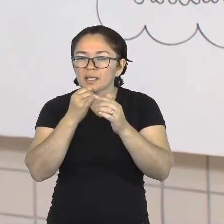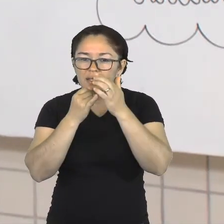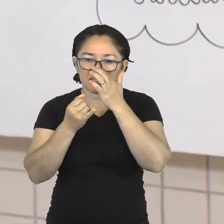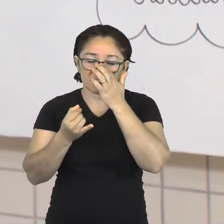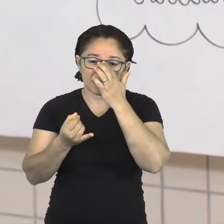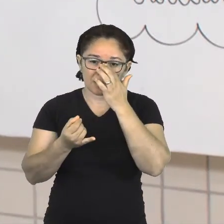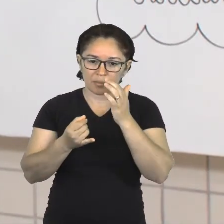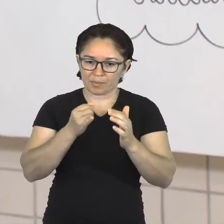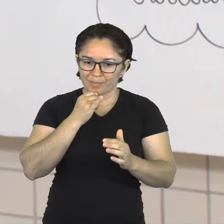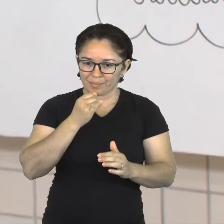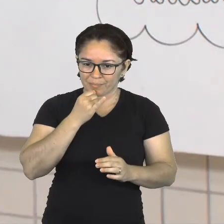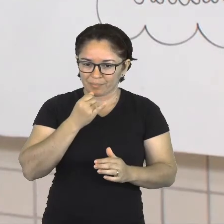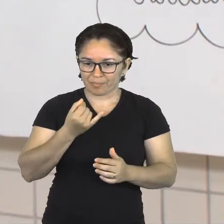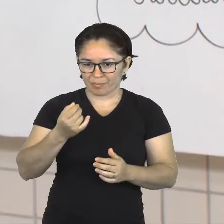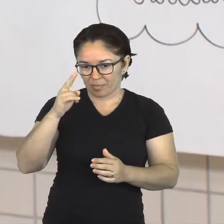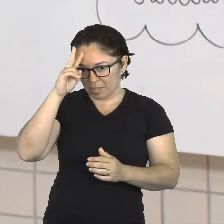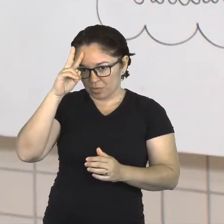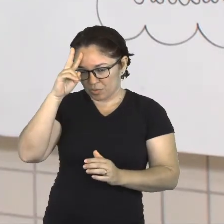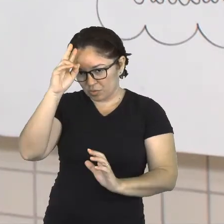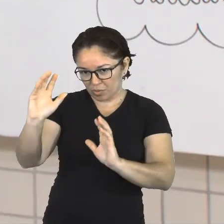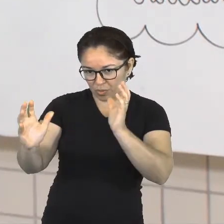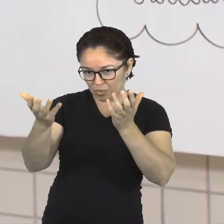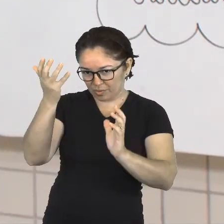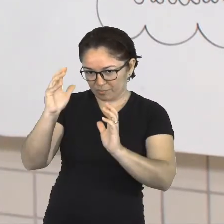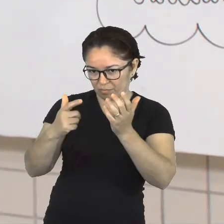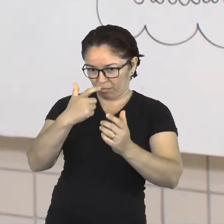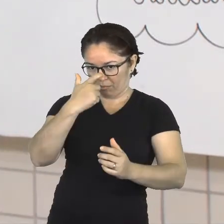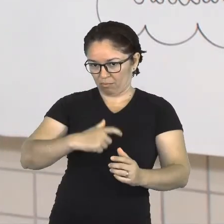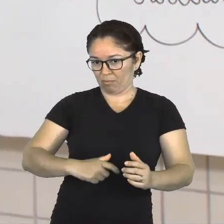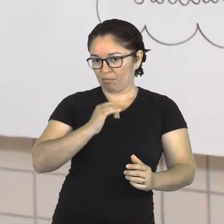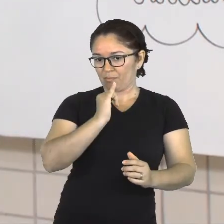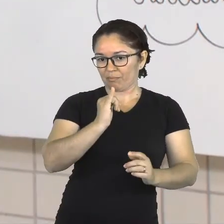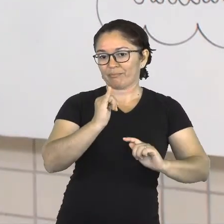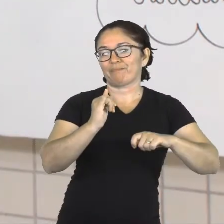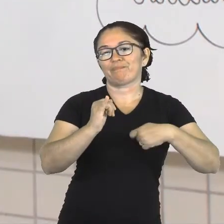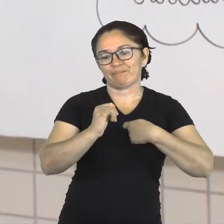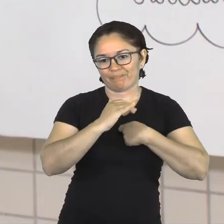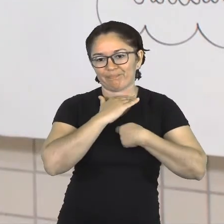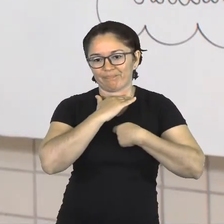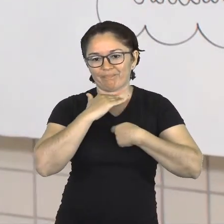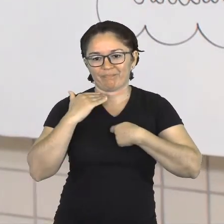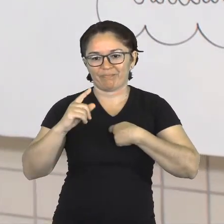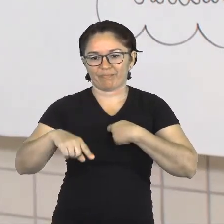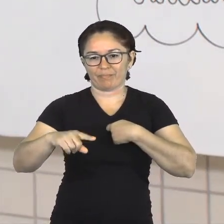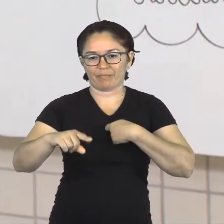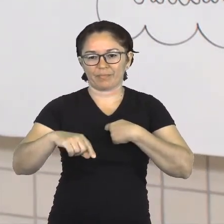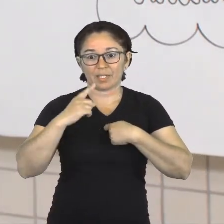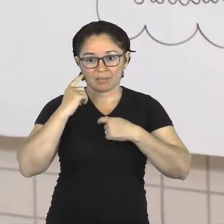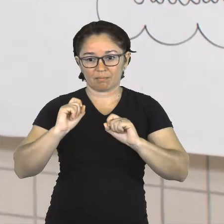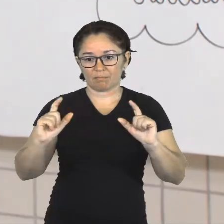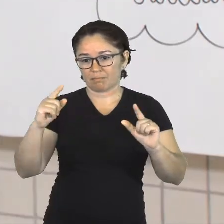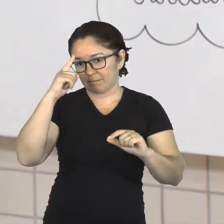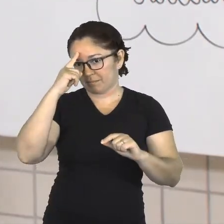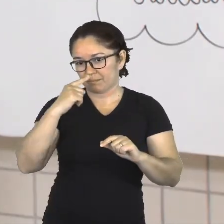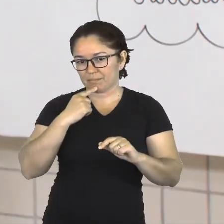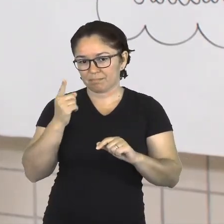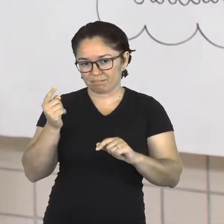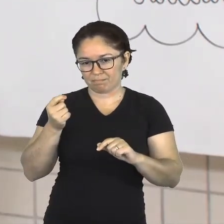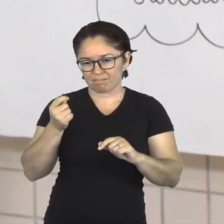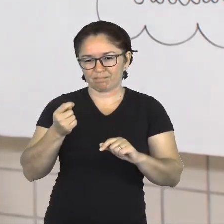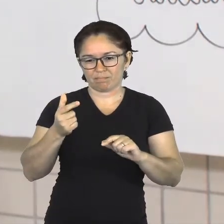narra o livro é quem? Nada mais, nada menos do que a morte. Certo? Então, vamos ver aqui uma imagem final.